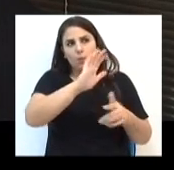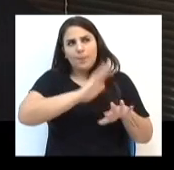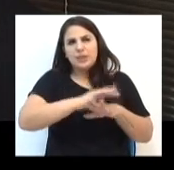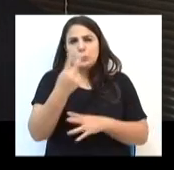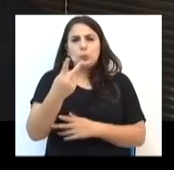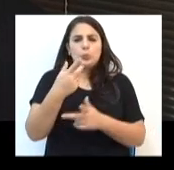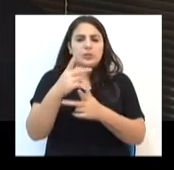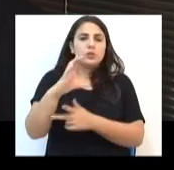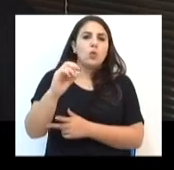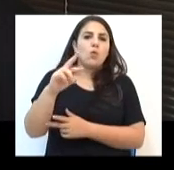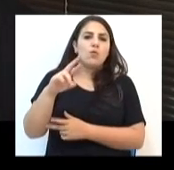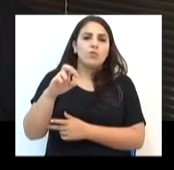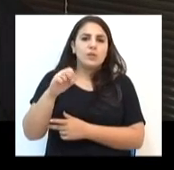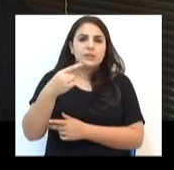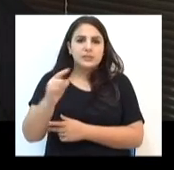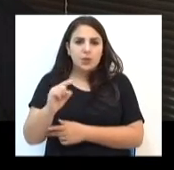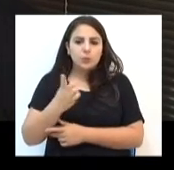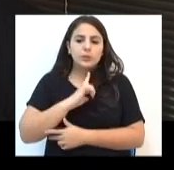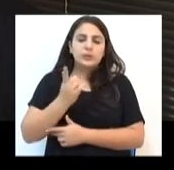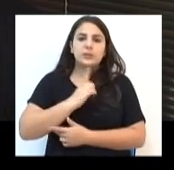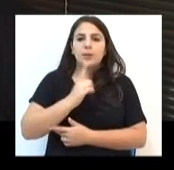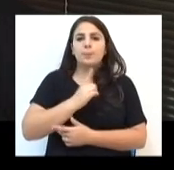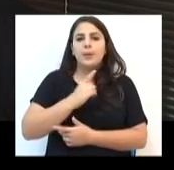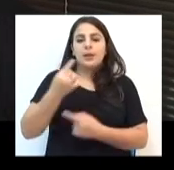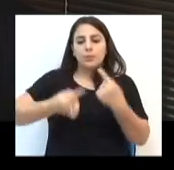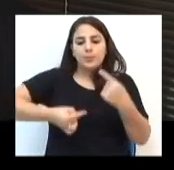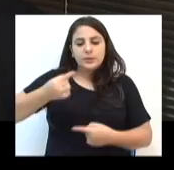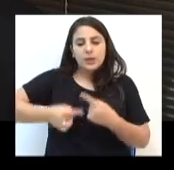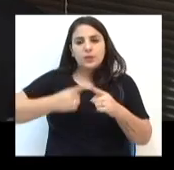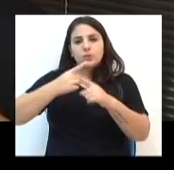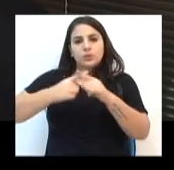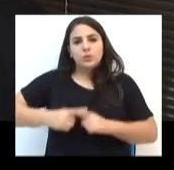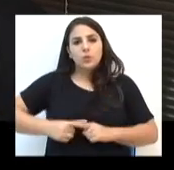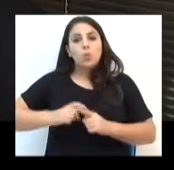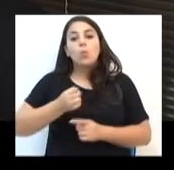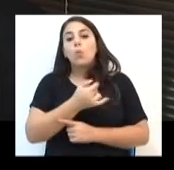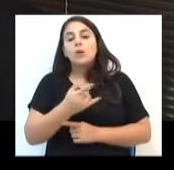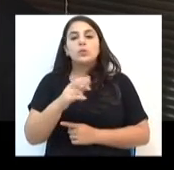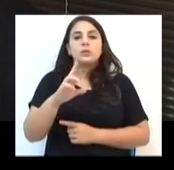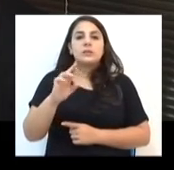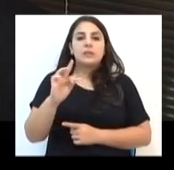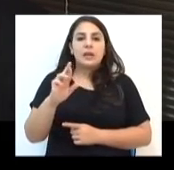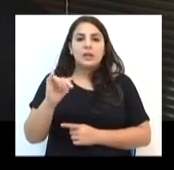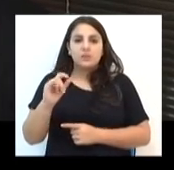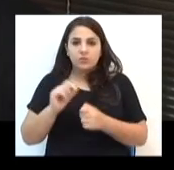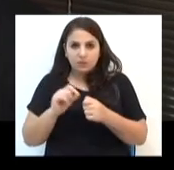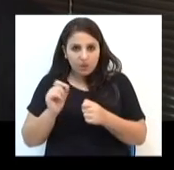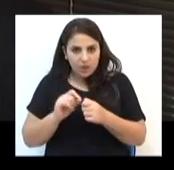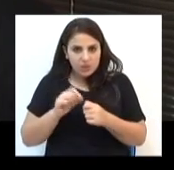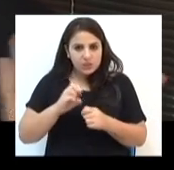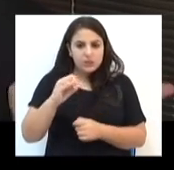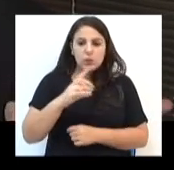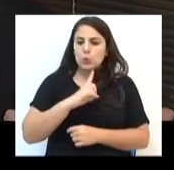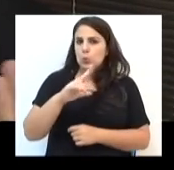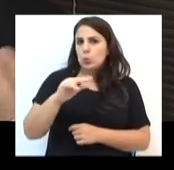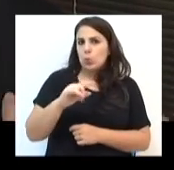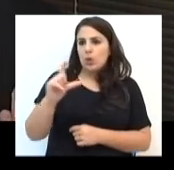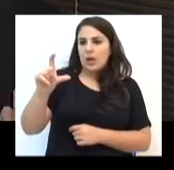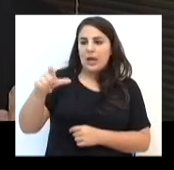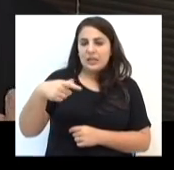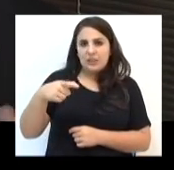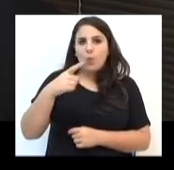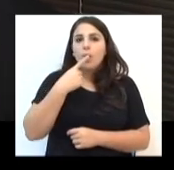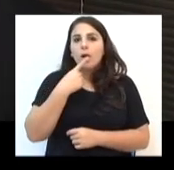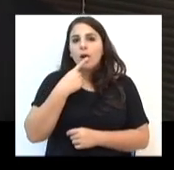conversão. E o campeonato também conta com quantos tries você fez. Se você não tomou o cartão amarelo, que é uma coisa muito importante, você pode perder, ser